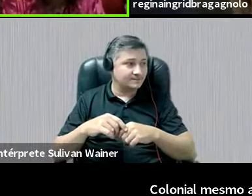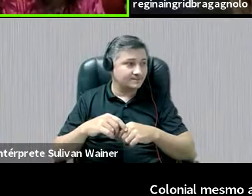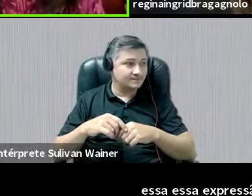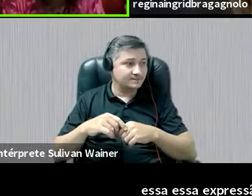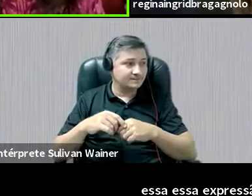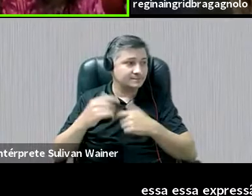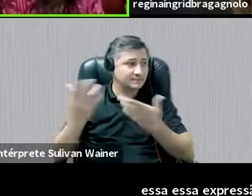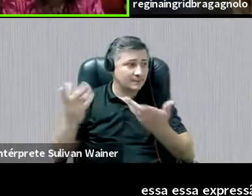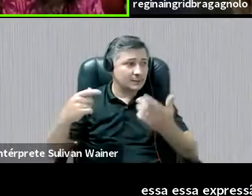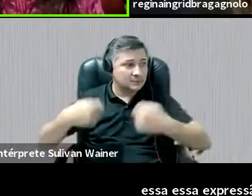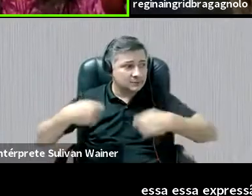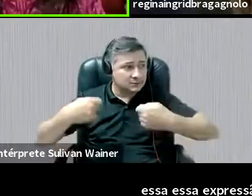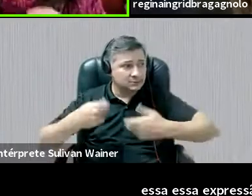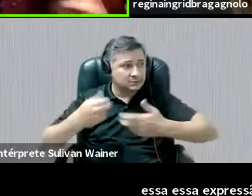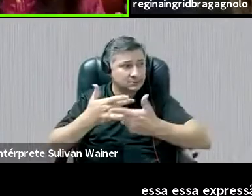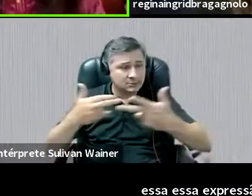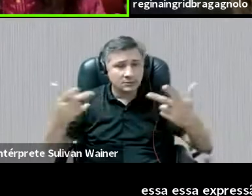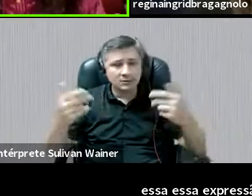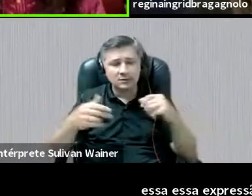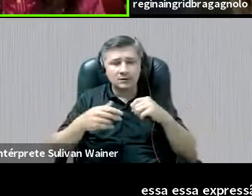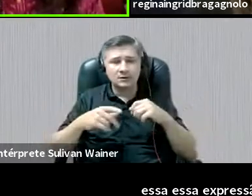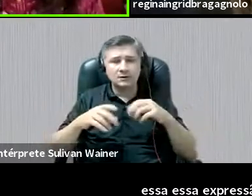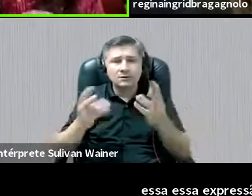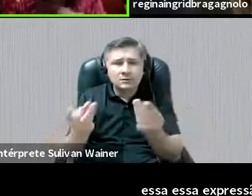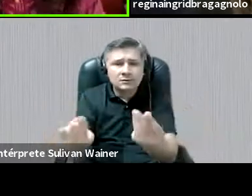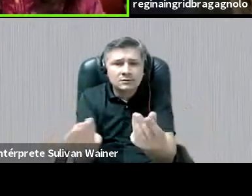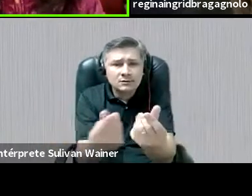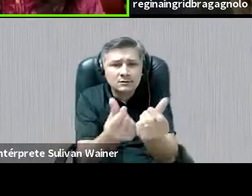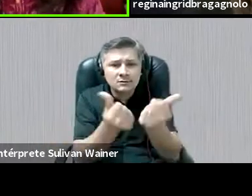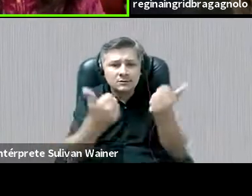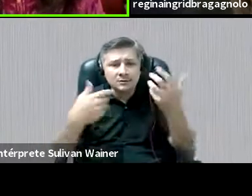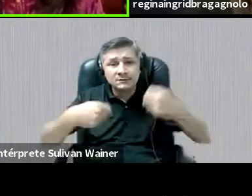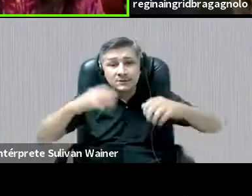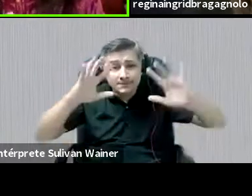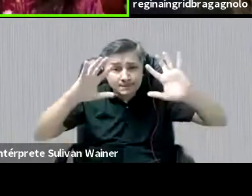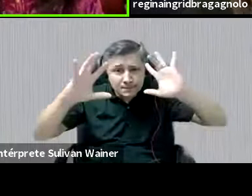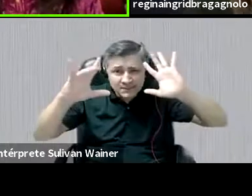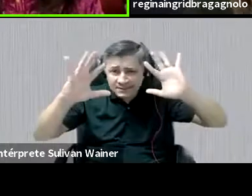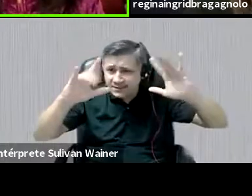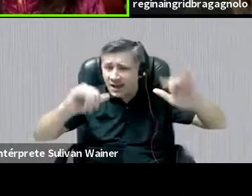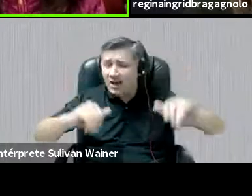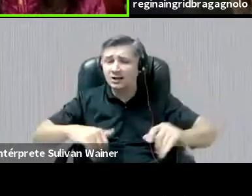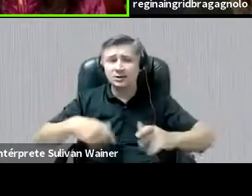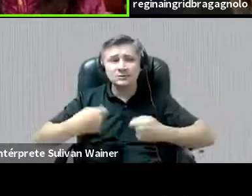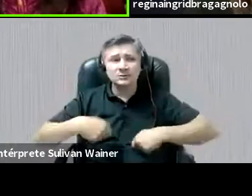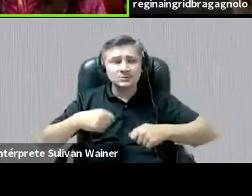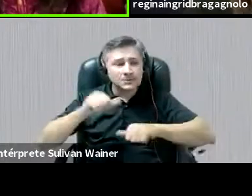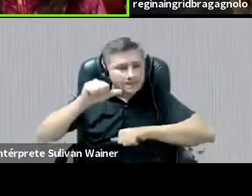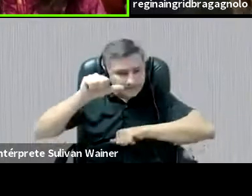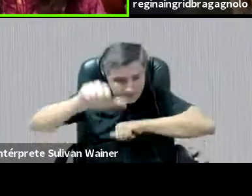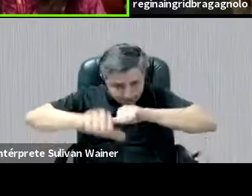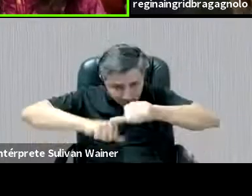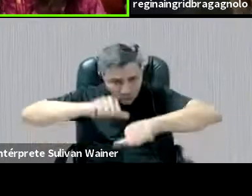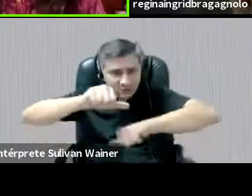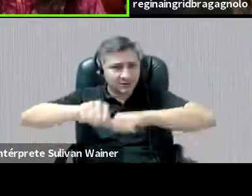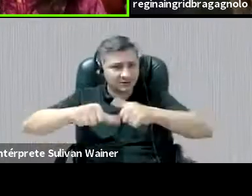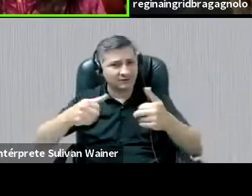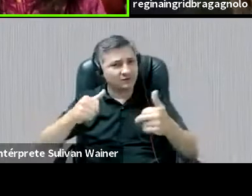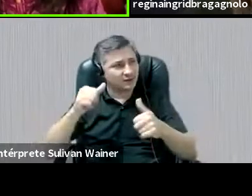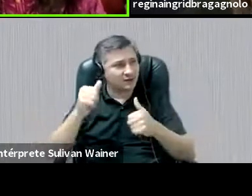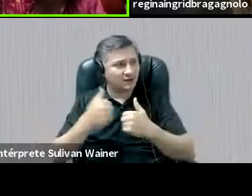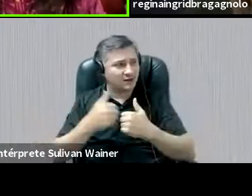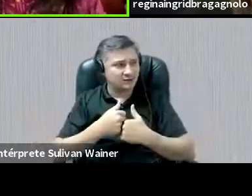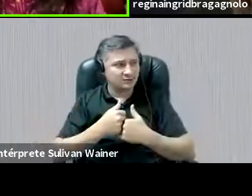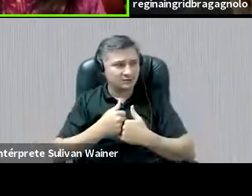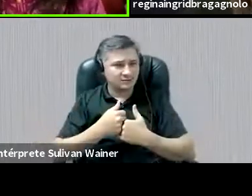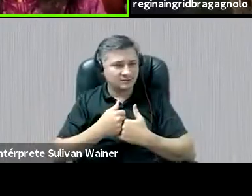ser dissolvido, ele tem que ser repensado, ele tem que ser modificado, né? E